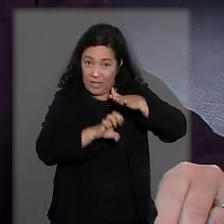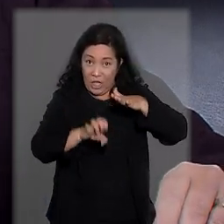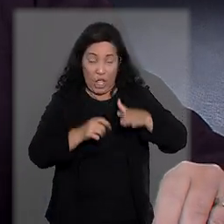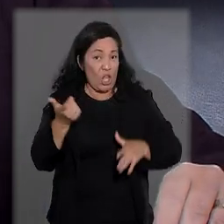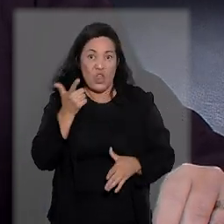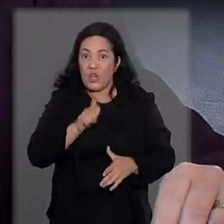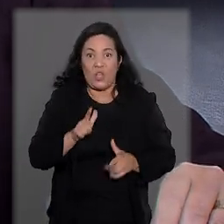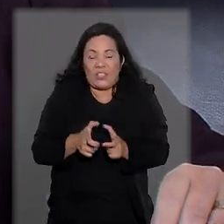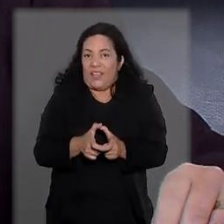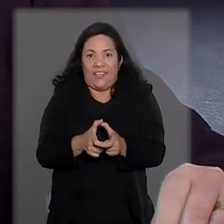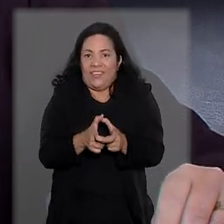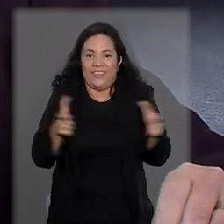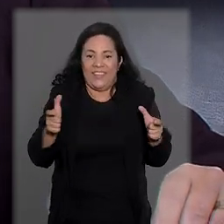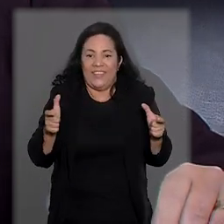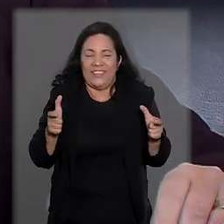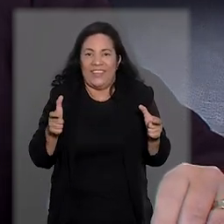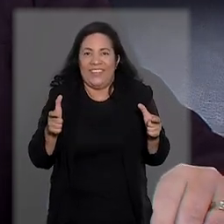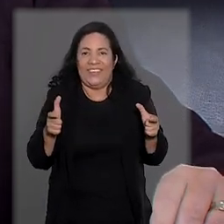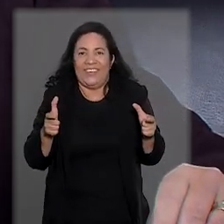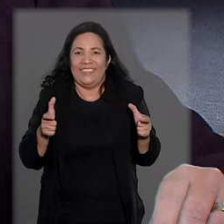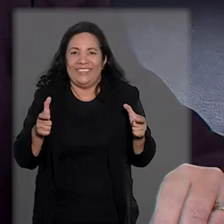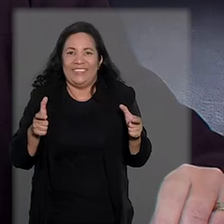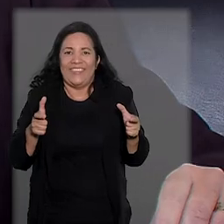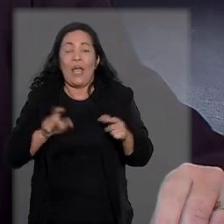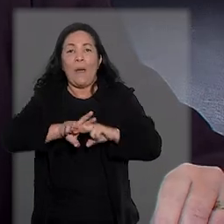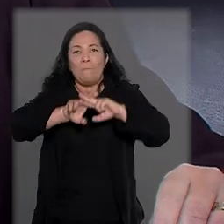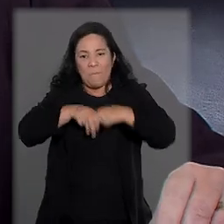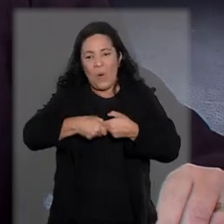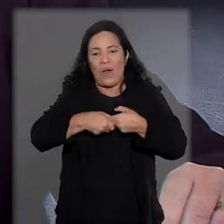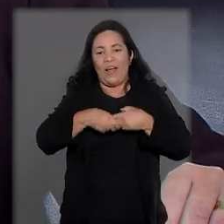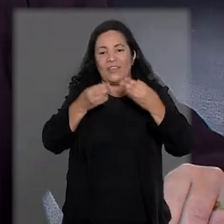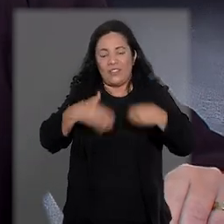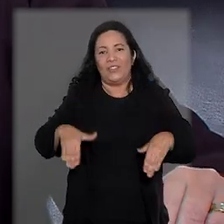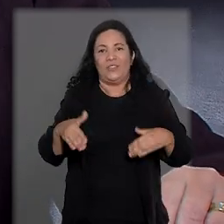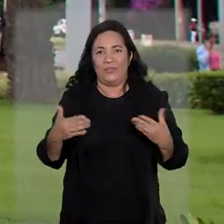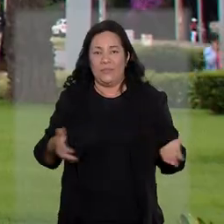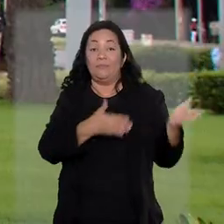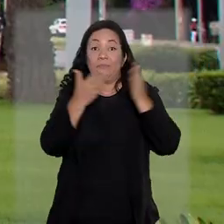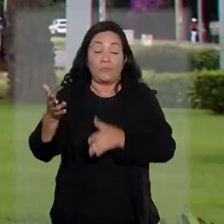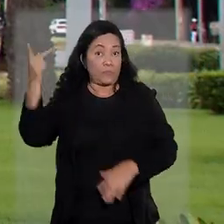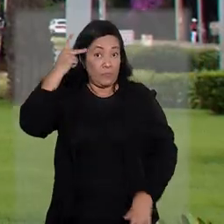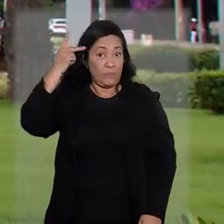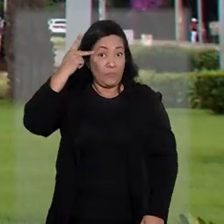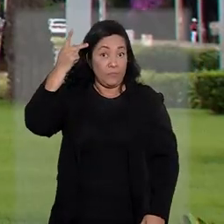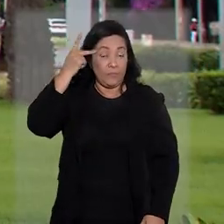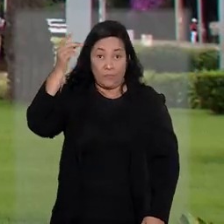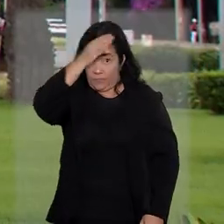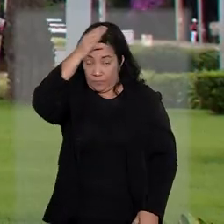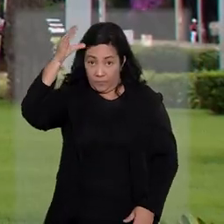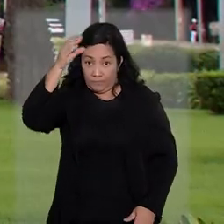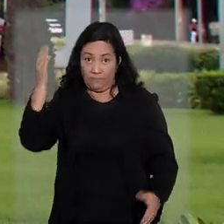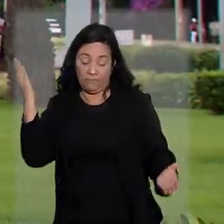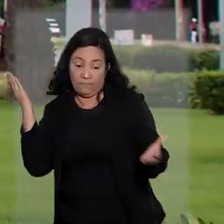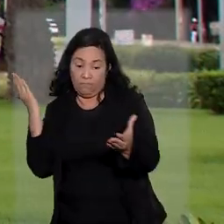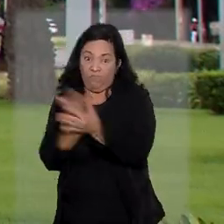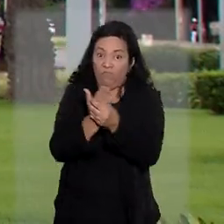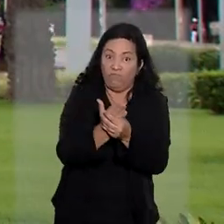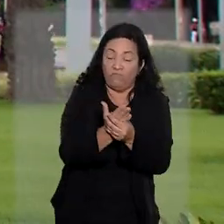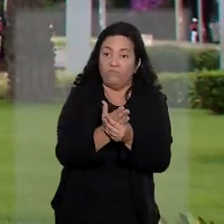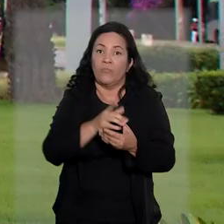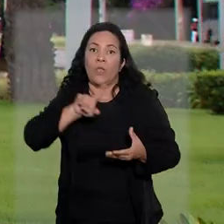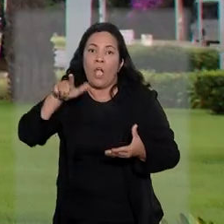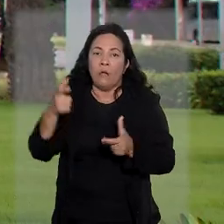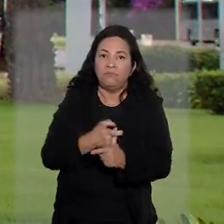diminuir e muito provavelmente ter seu negócio adquirido ou, pior, quebrar. Em São Paulo, uma cliente entrou com uma ação de